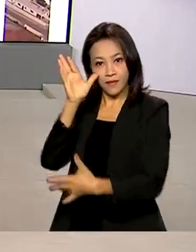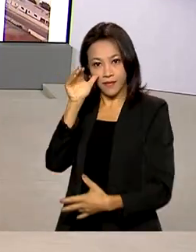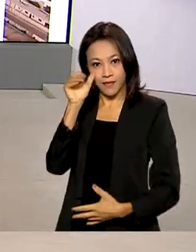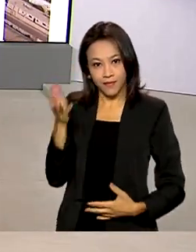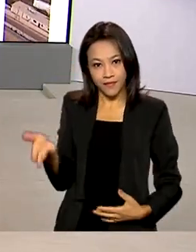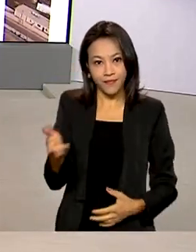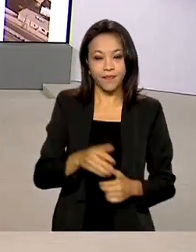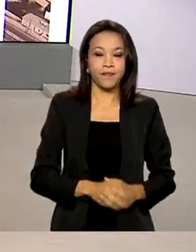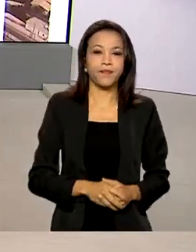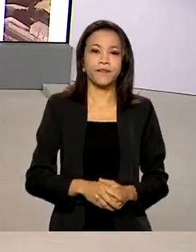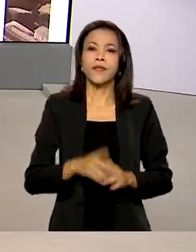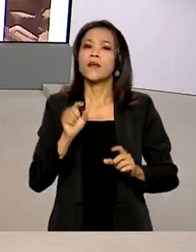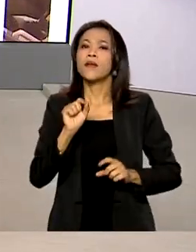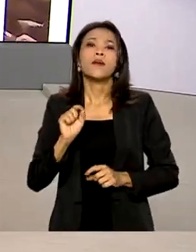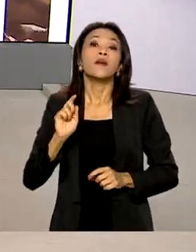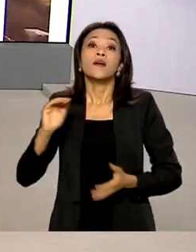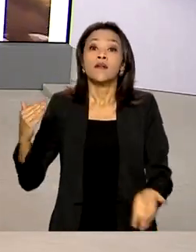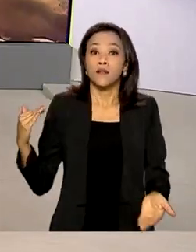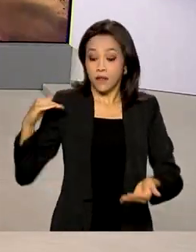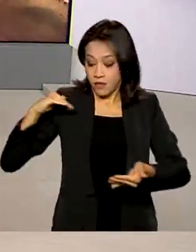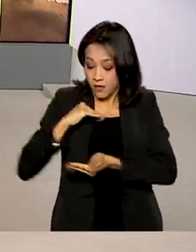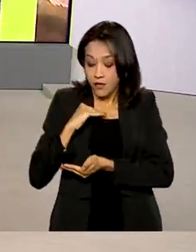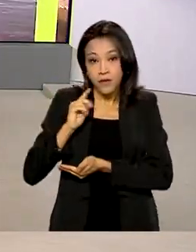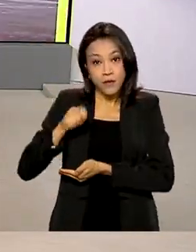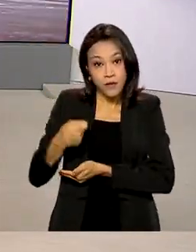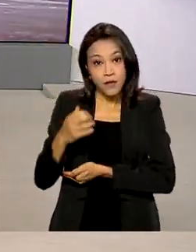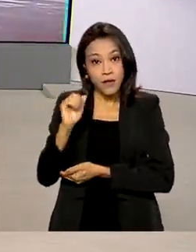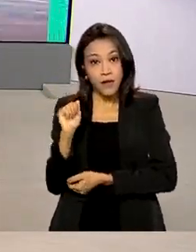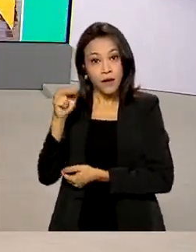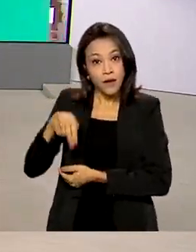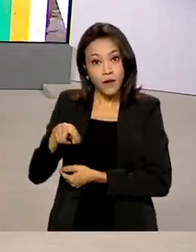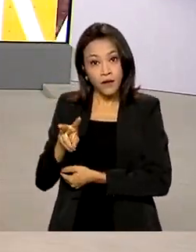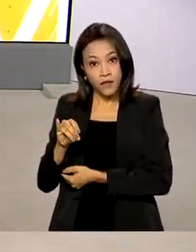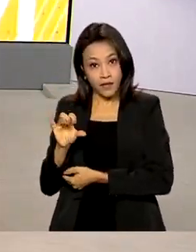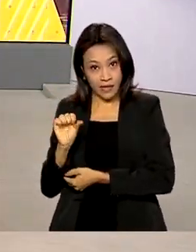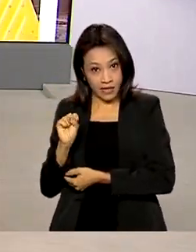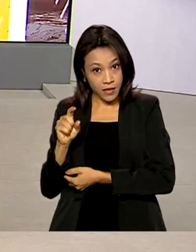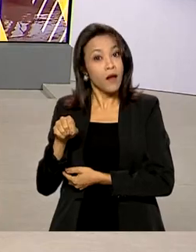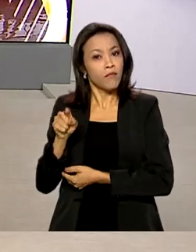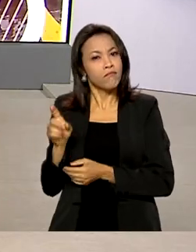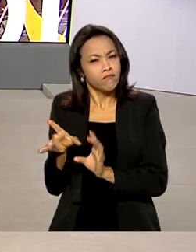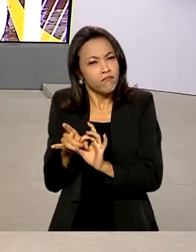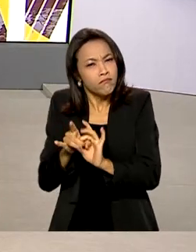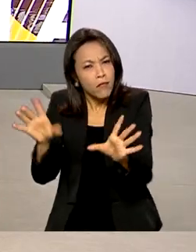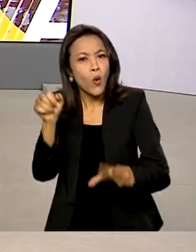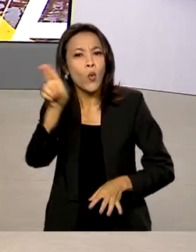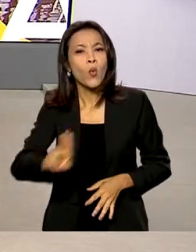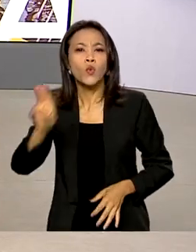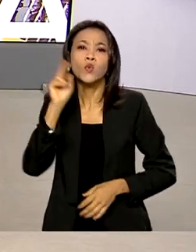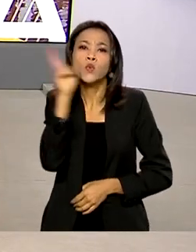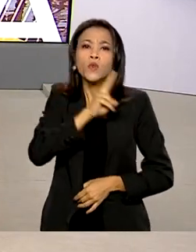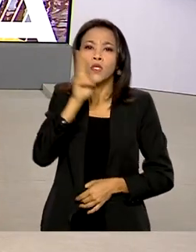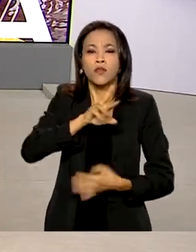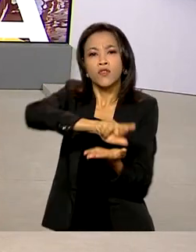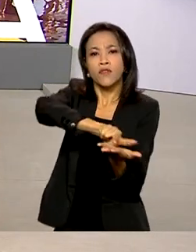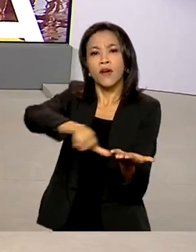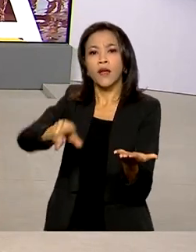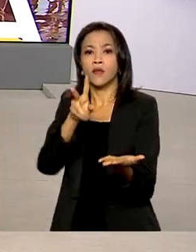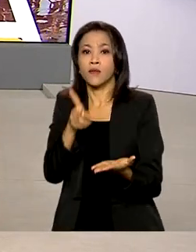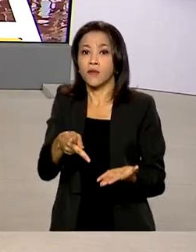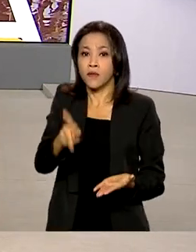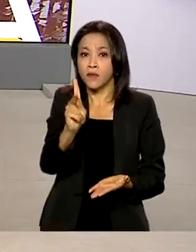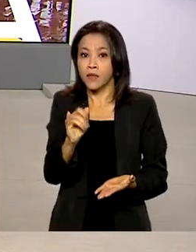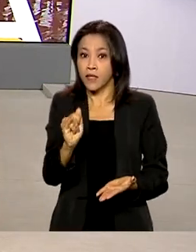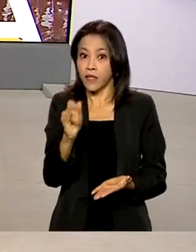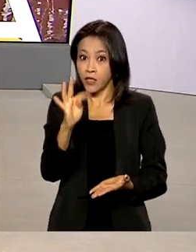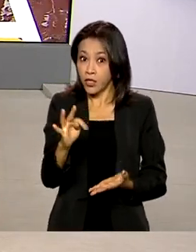A Agência Nacional de Vigilância Sanitária autorizou o uso emergencial de kits para o diagnóstico